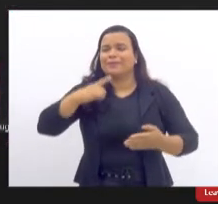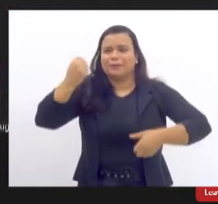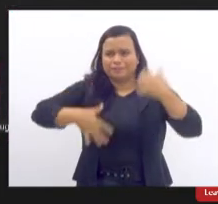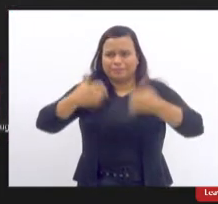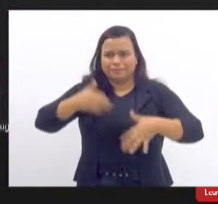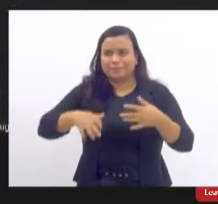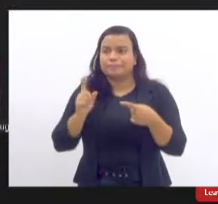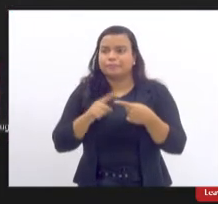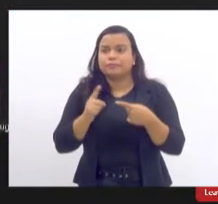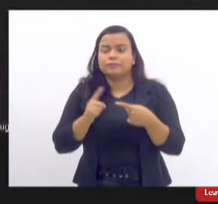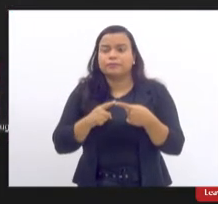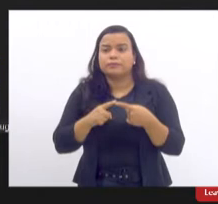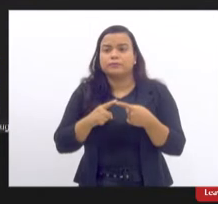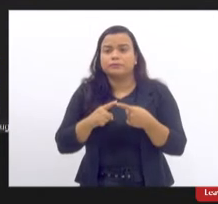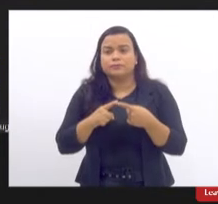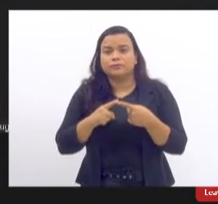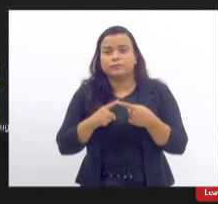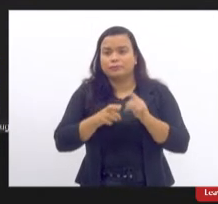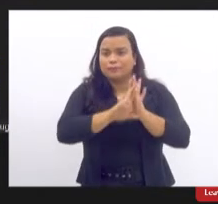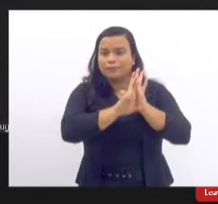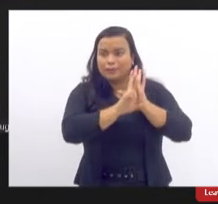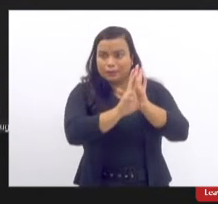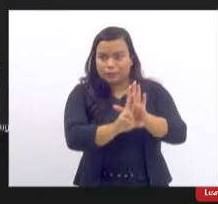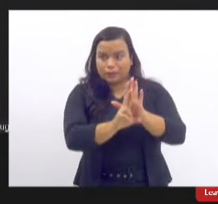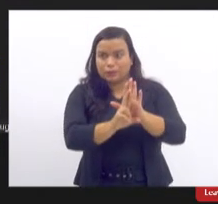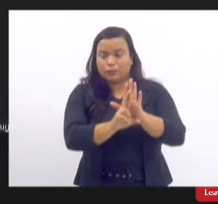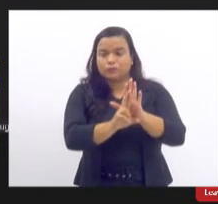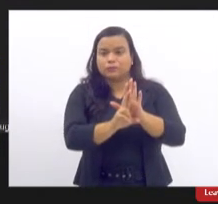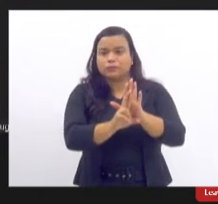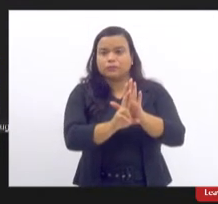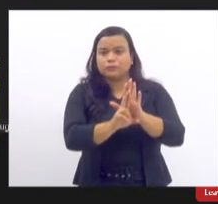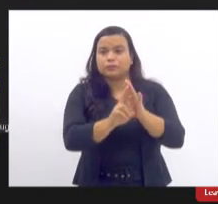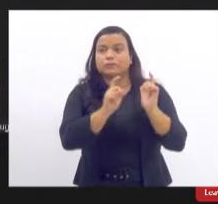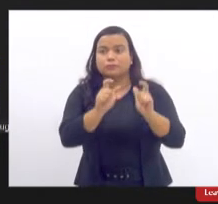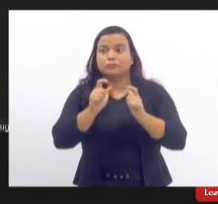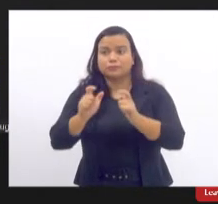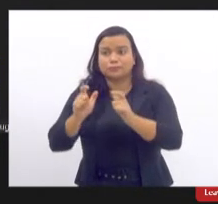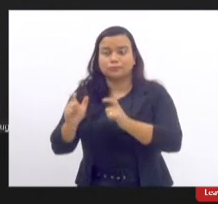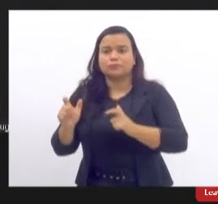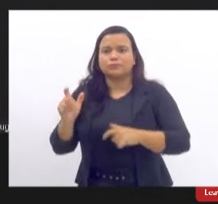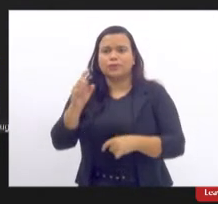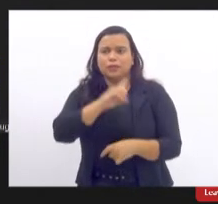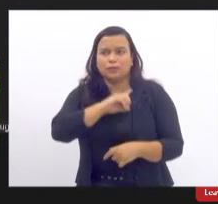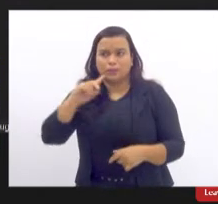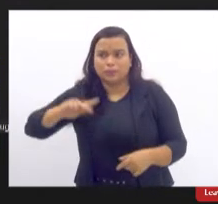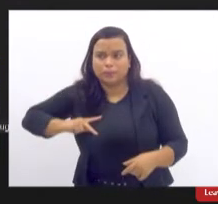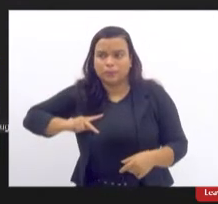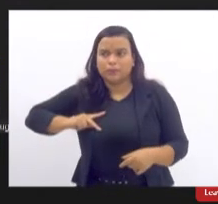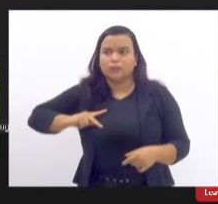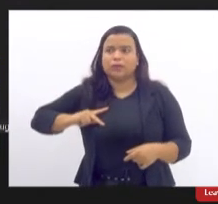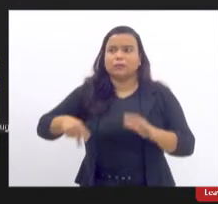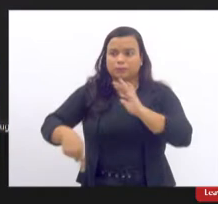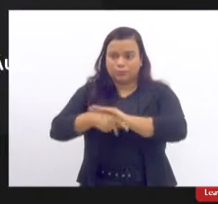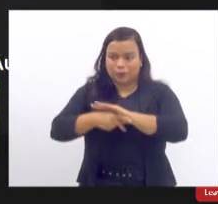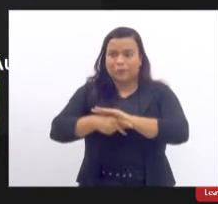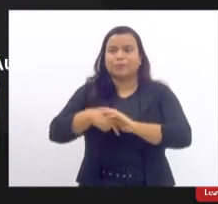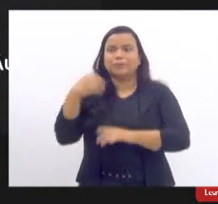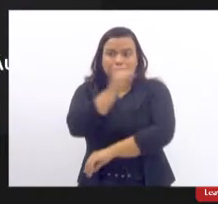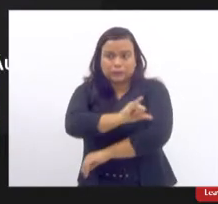Nós temos representação da Defensoria Pública do Rio de Janeiro,